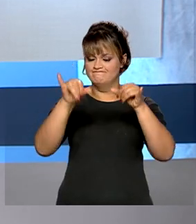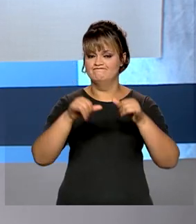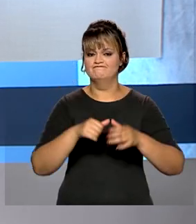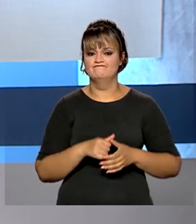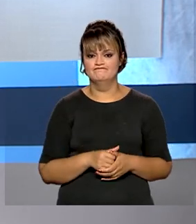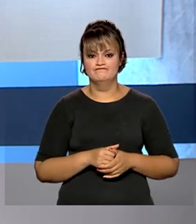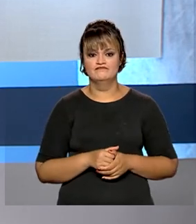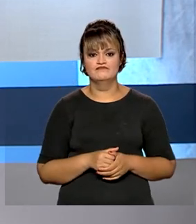e feridos no trânsito.